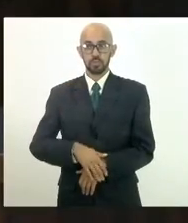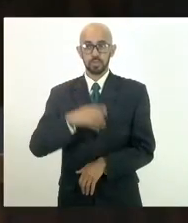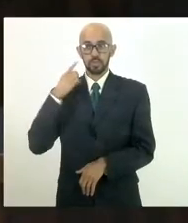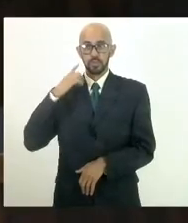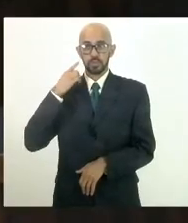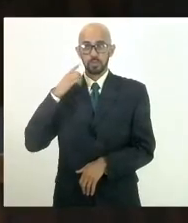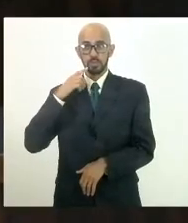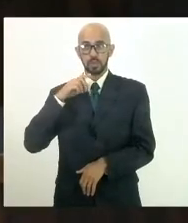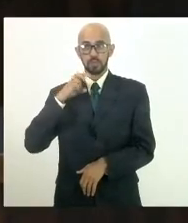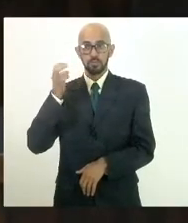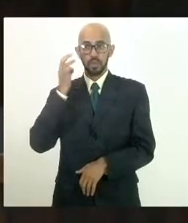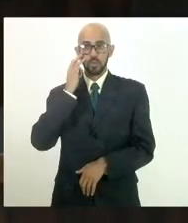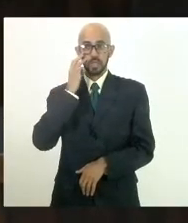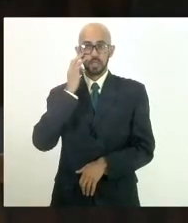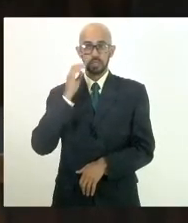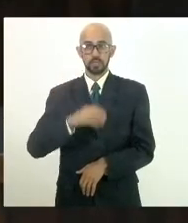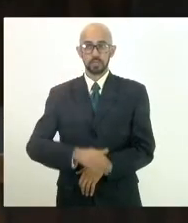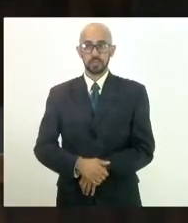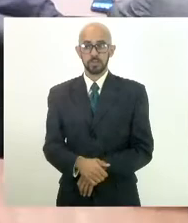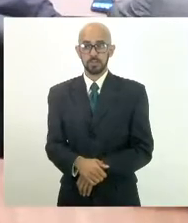Deputado Valdeque Carneiro.